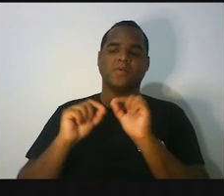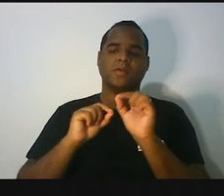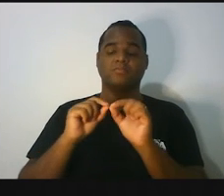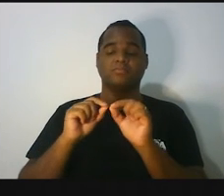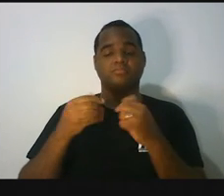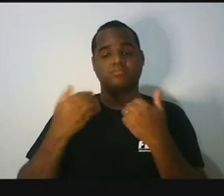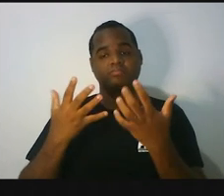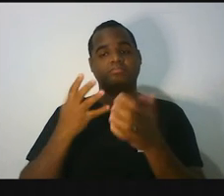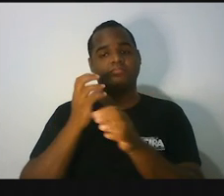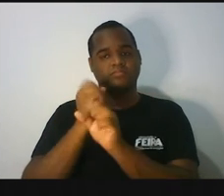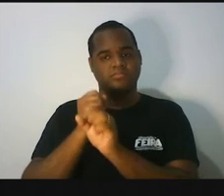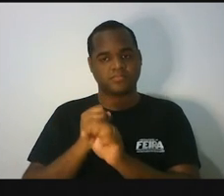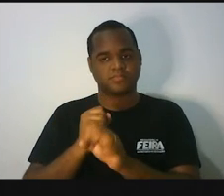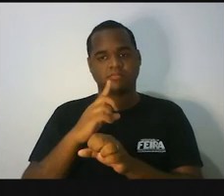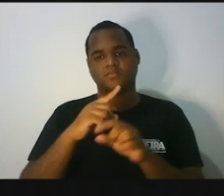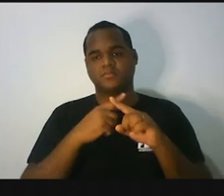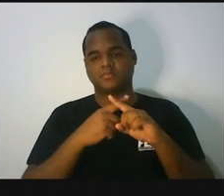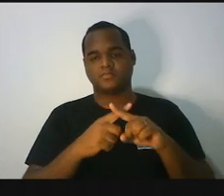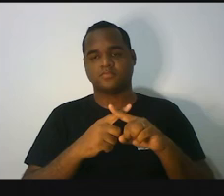com x